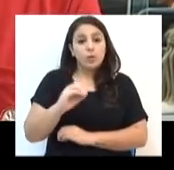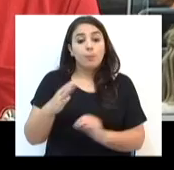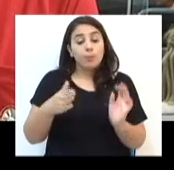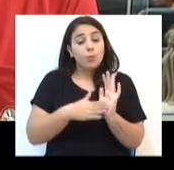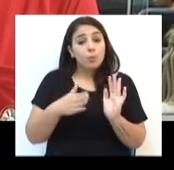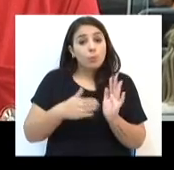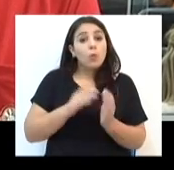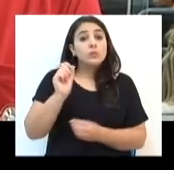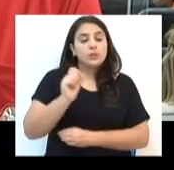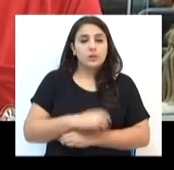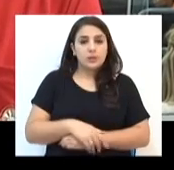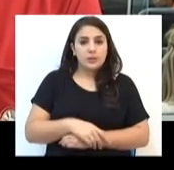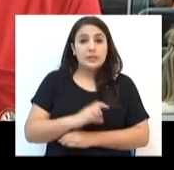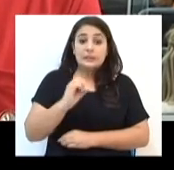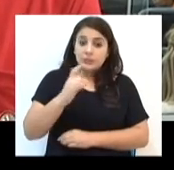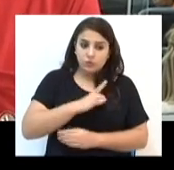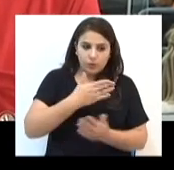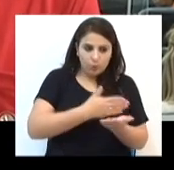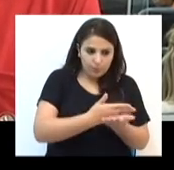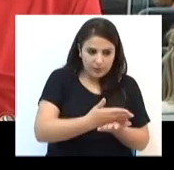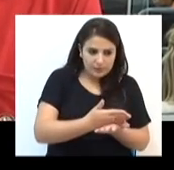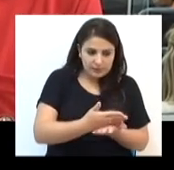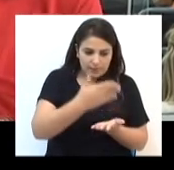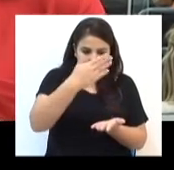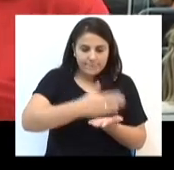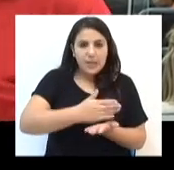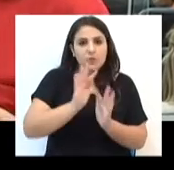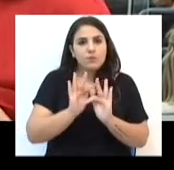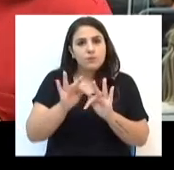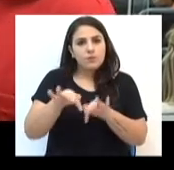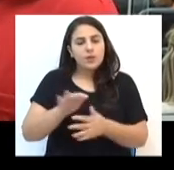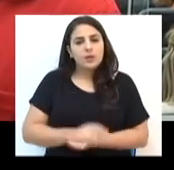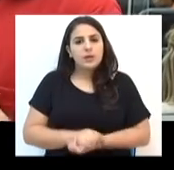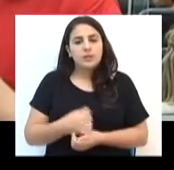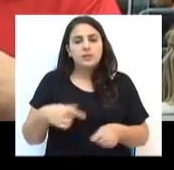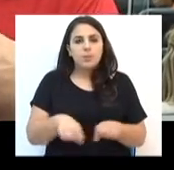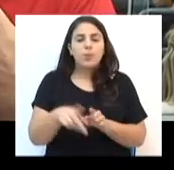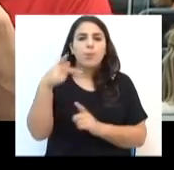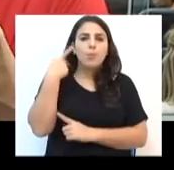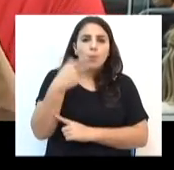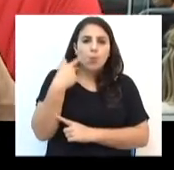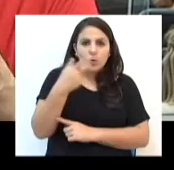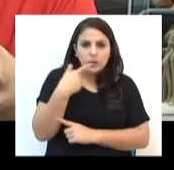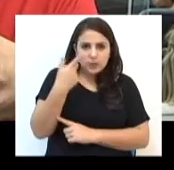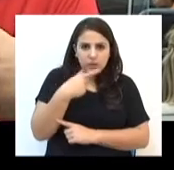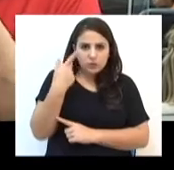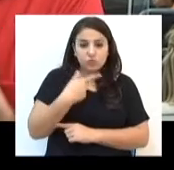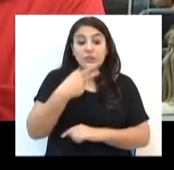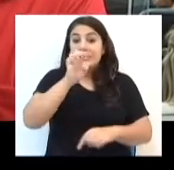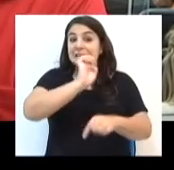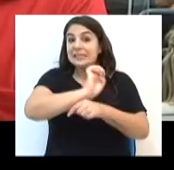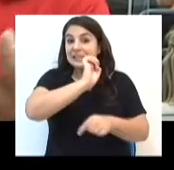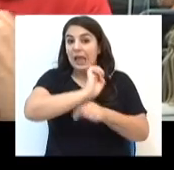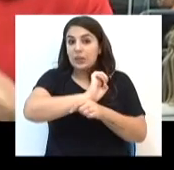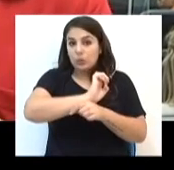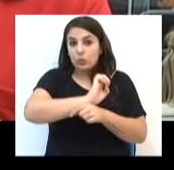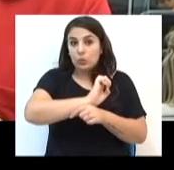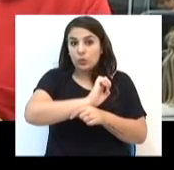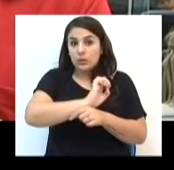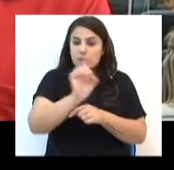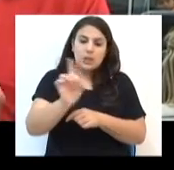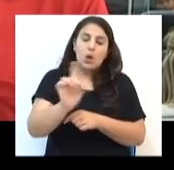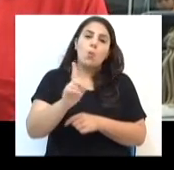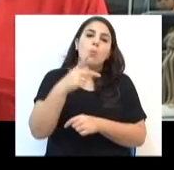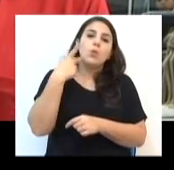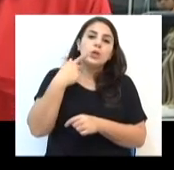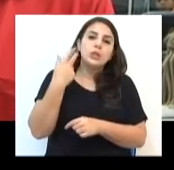era que ele tivesse data de entrada e data de saída e que se tornasse uma política de Estado, não uma política